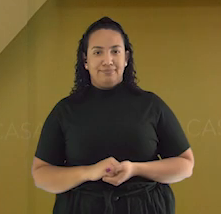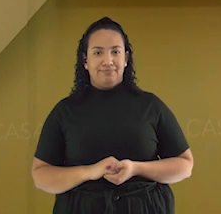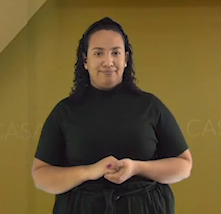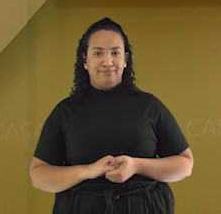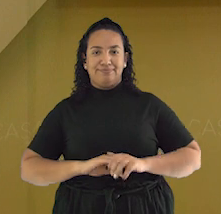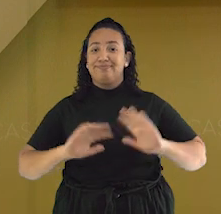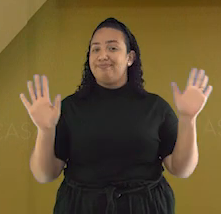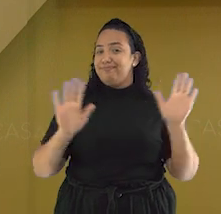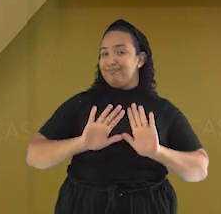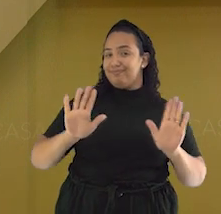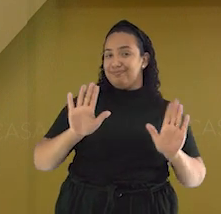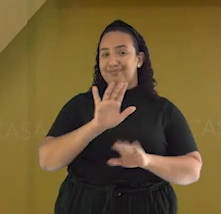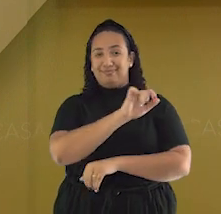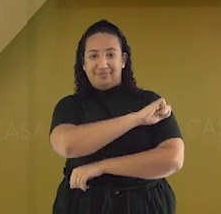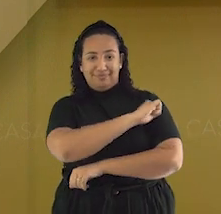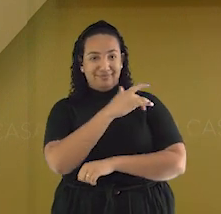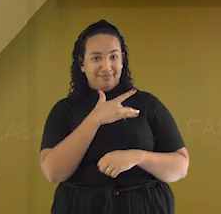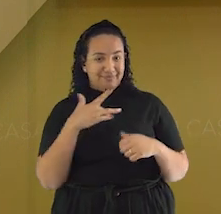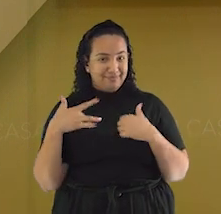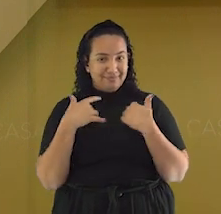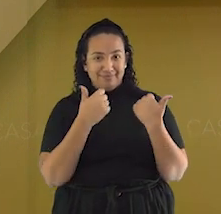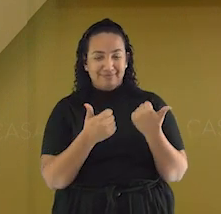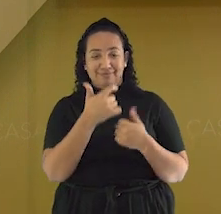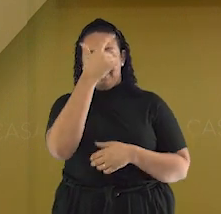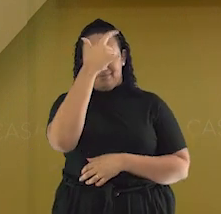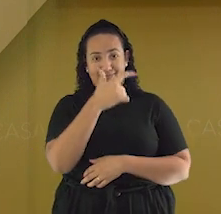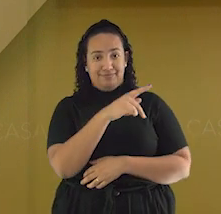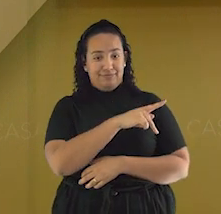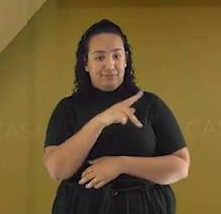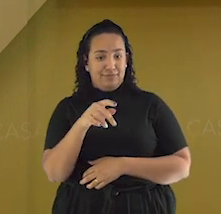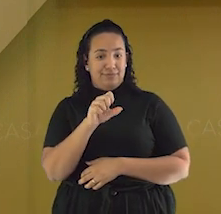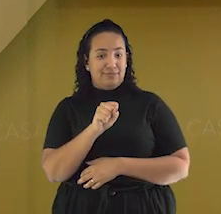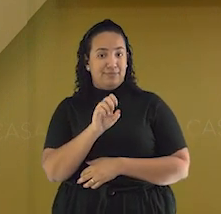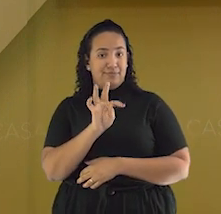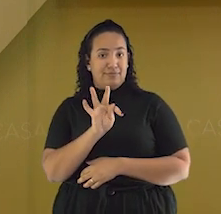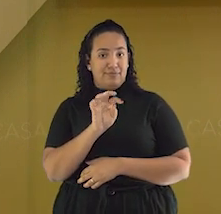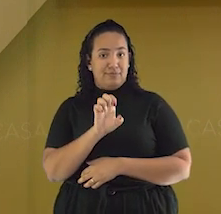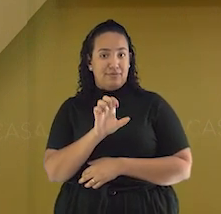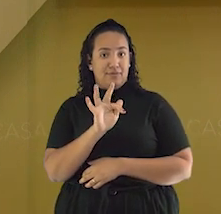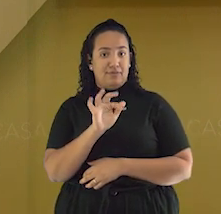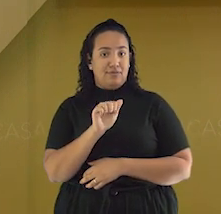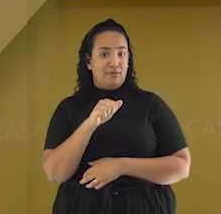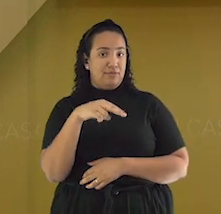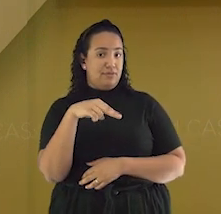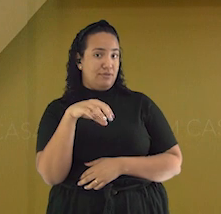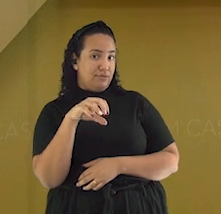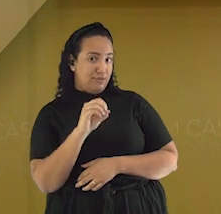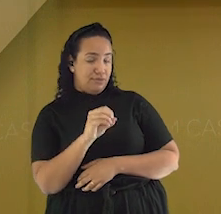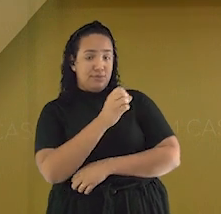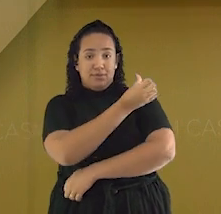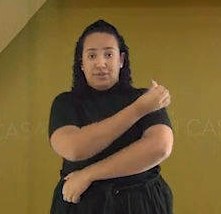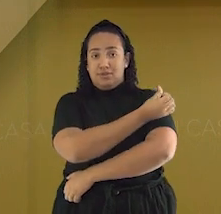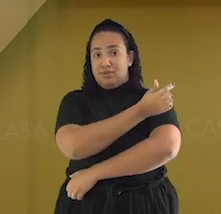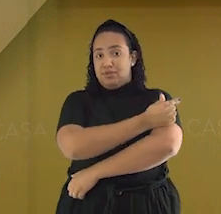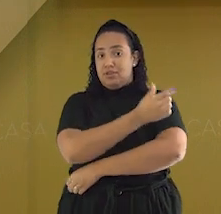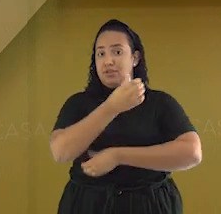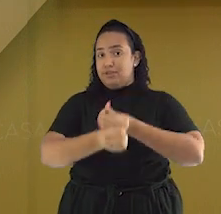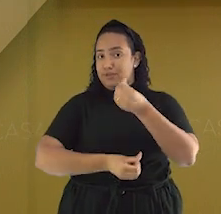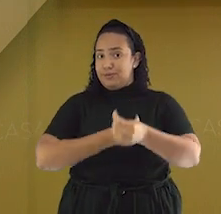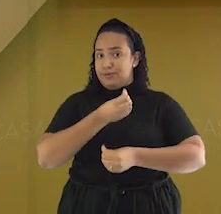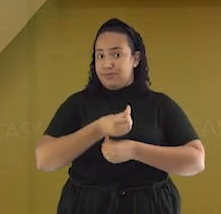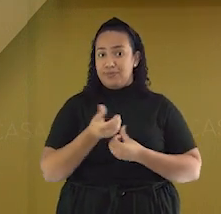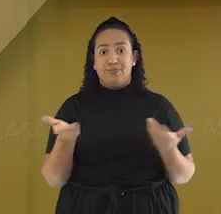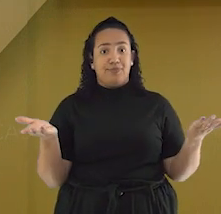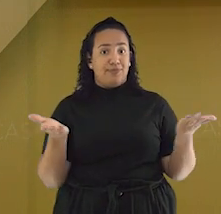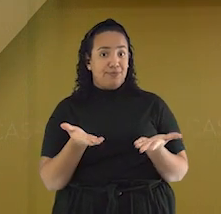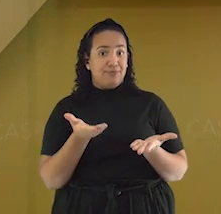Olá estudantes, como é que estão vocês? Eu sou o Stefano, professor de ciências da EJA para o sexto e sétimo ano. E aqui estamos nós para mais uma aula no Dever